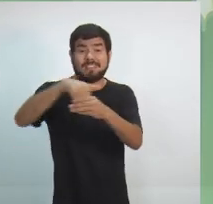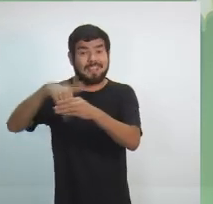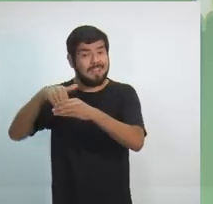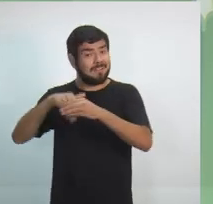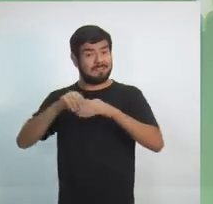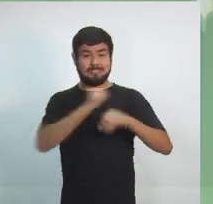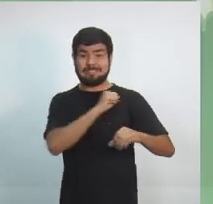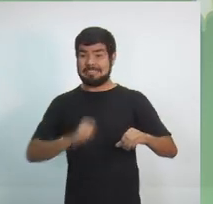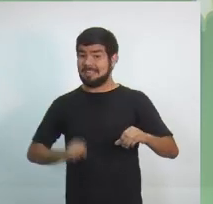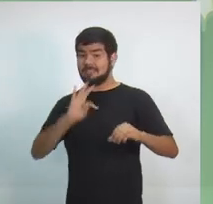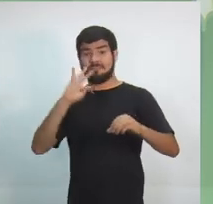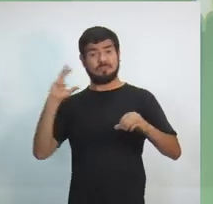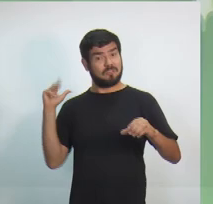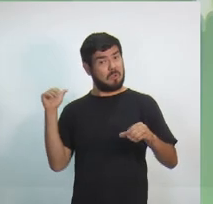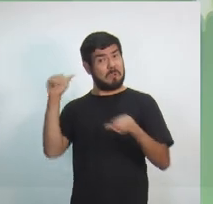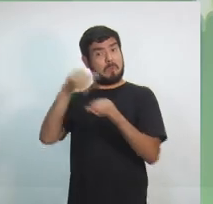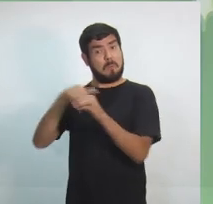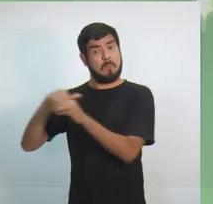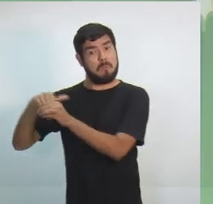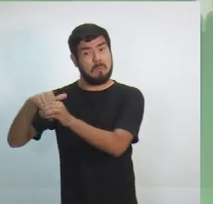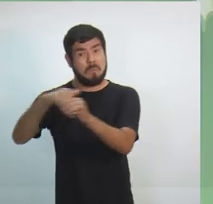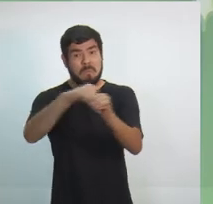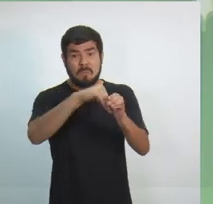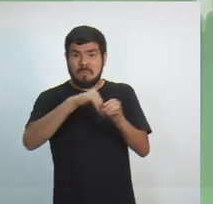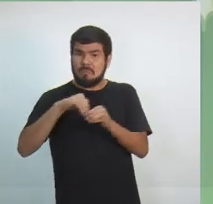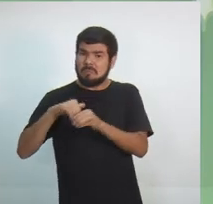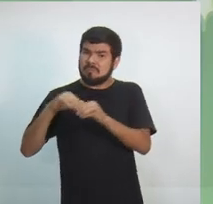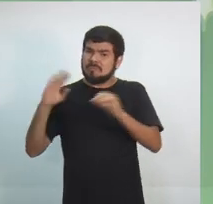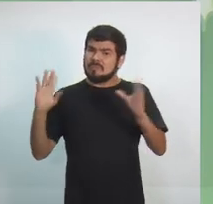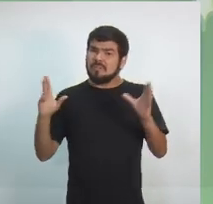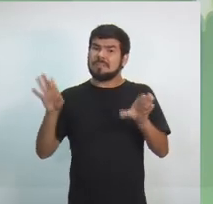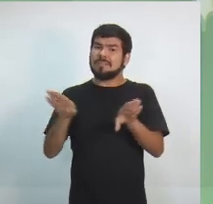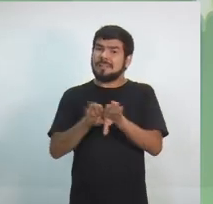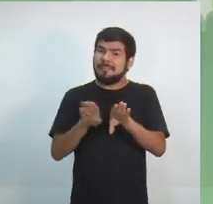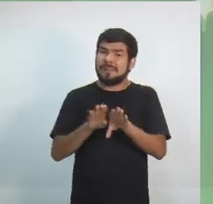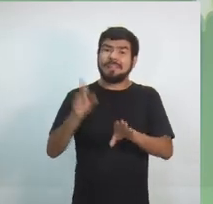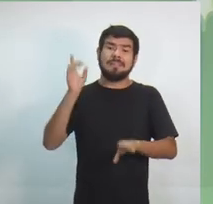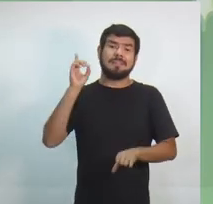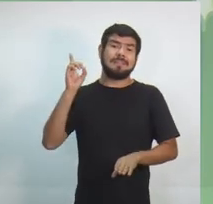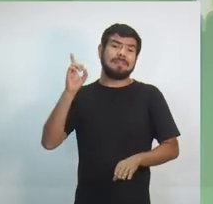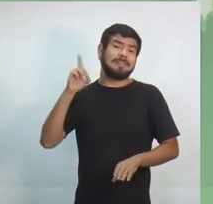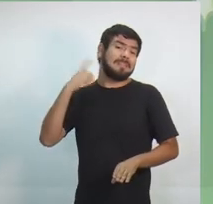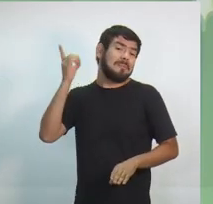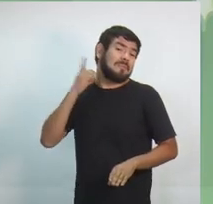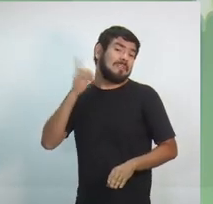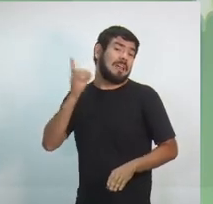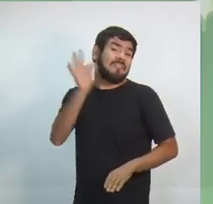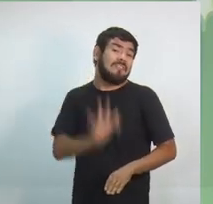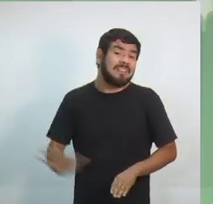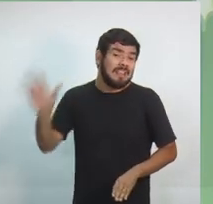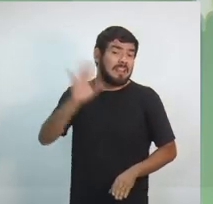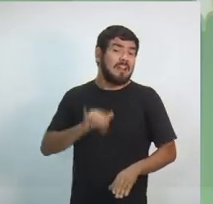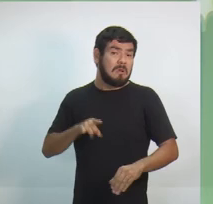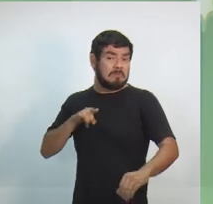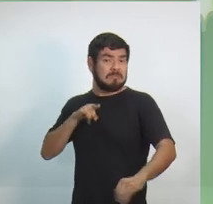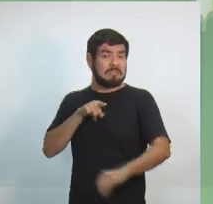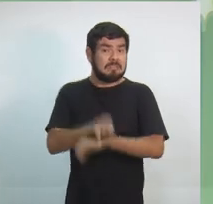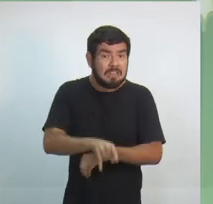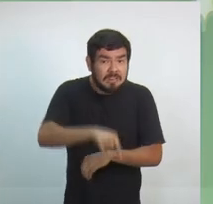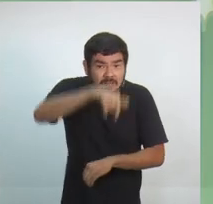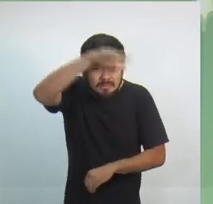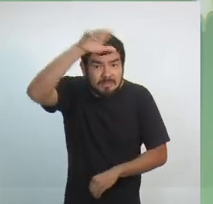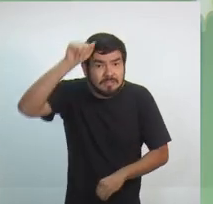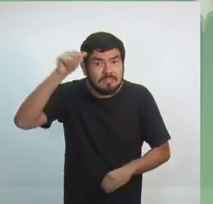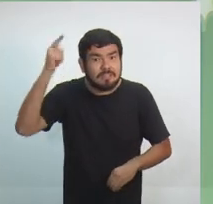Eu desconfio até que esta bancada de deputados federais possam trair mais uma vez o Amazonas. Então, a primeira questão é